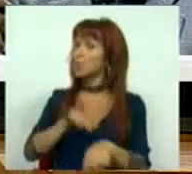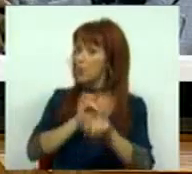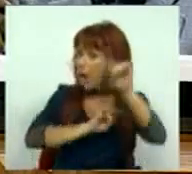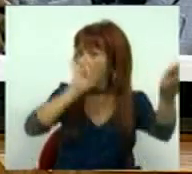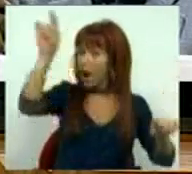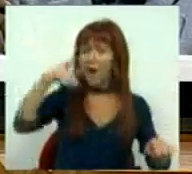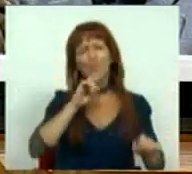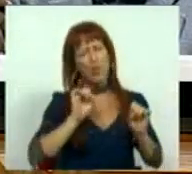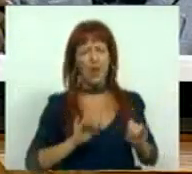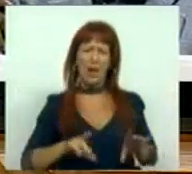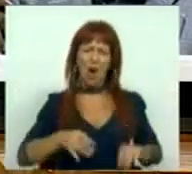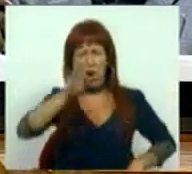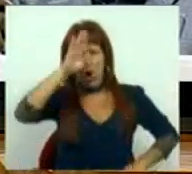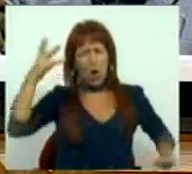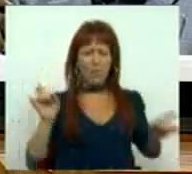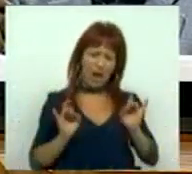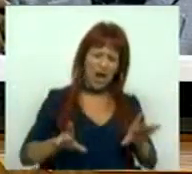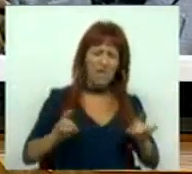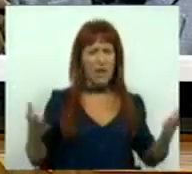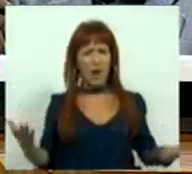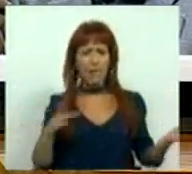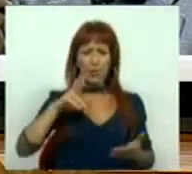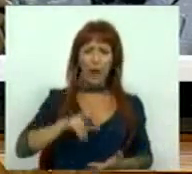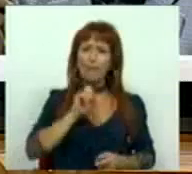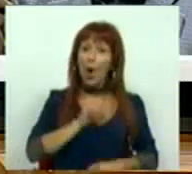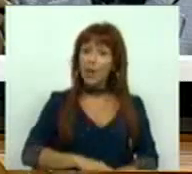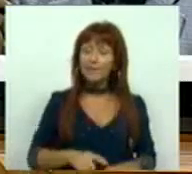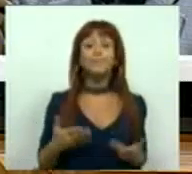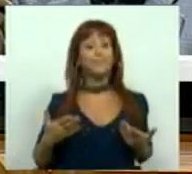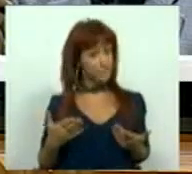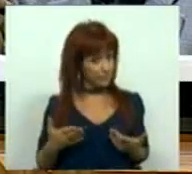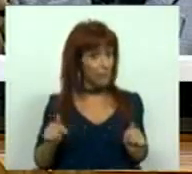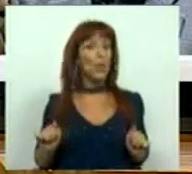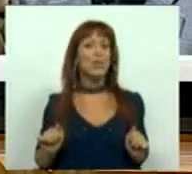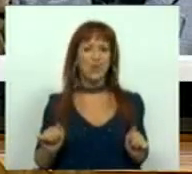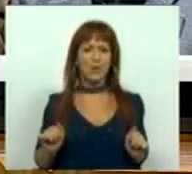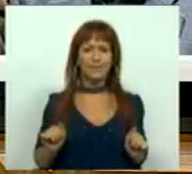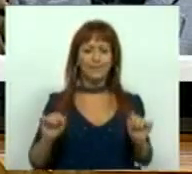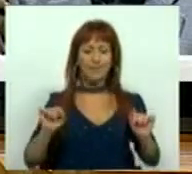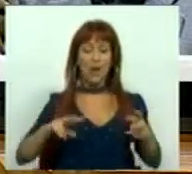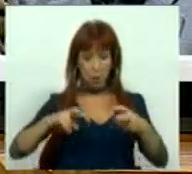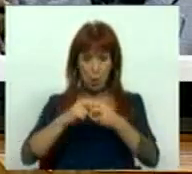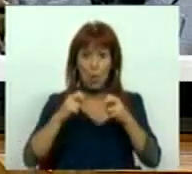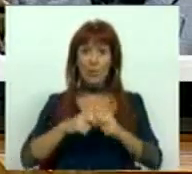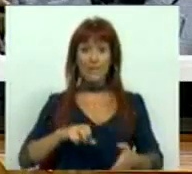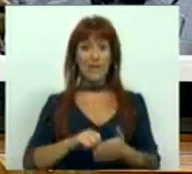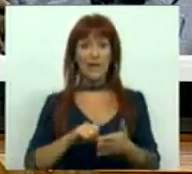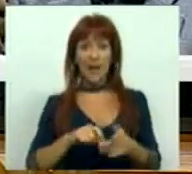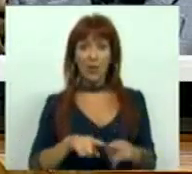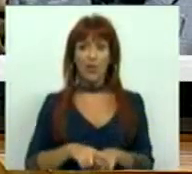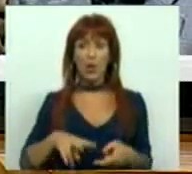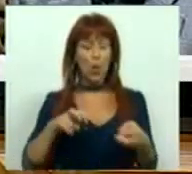que se podiam ter evitado neste país. É hoje, e este é um problema central,